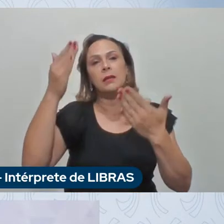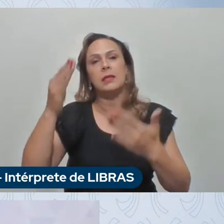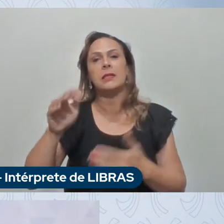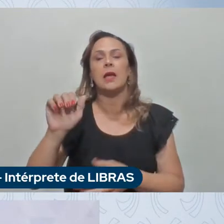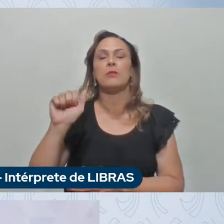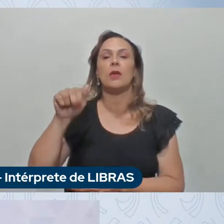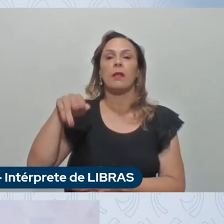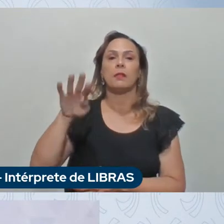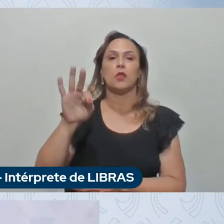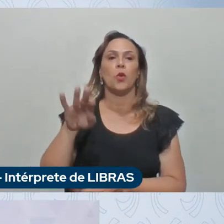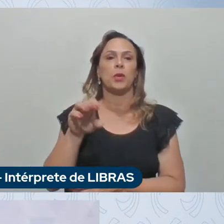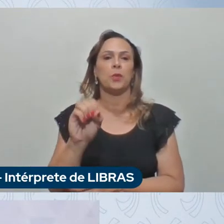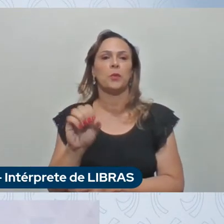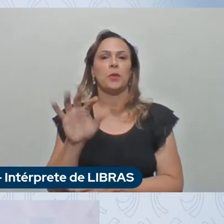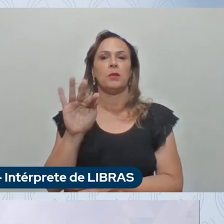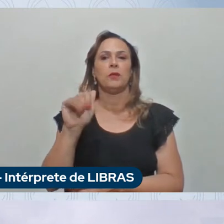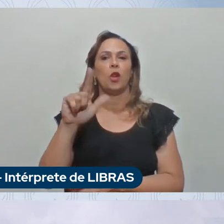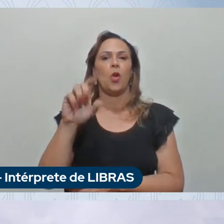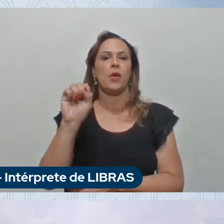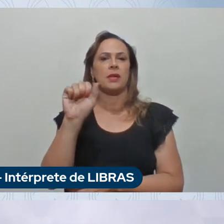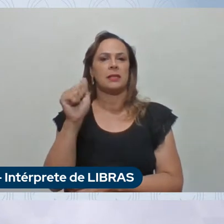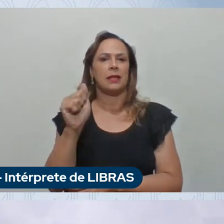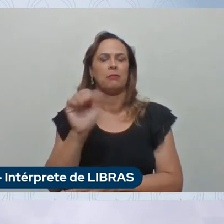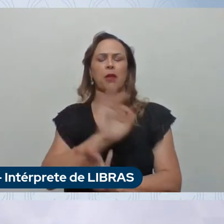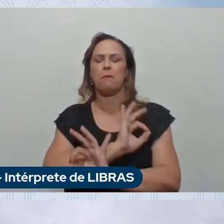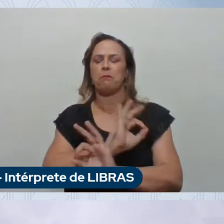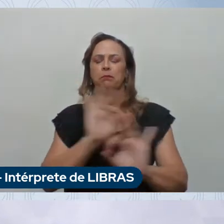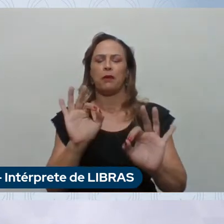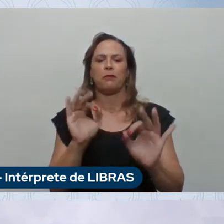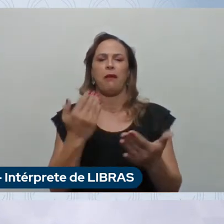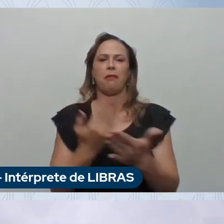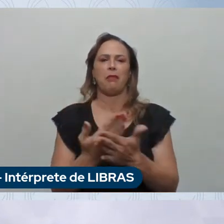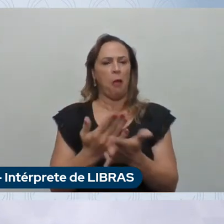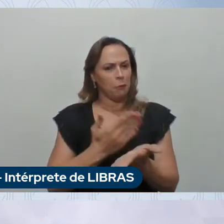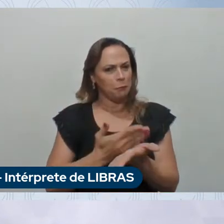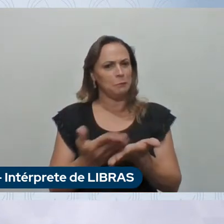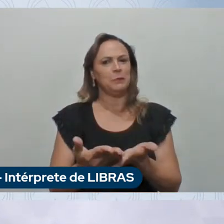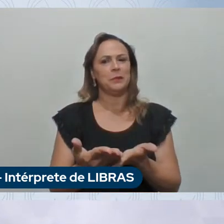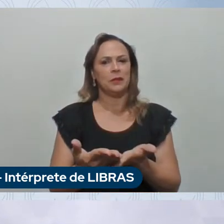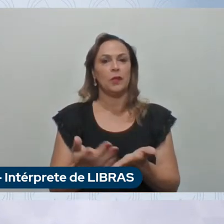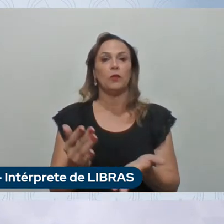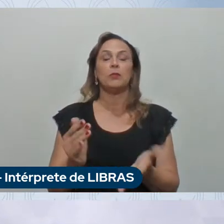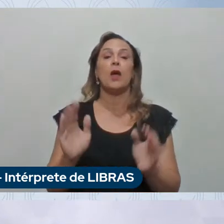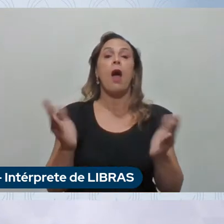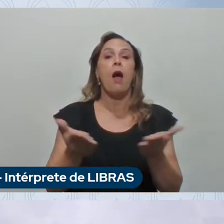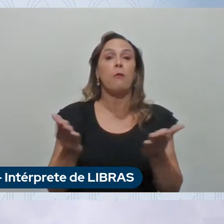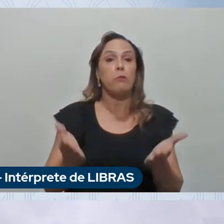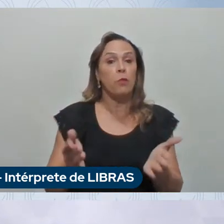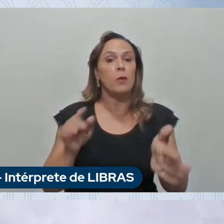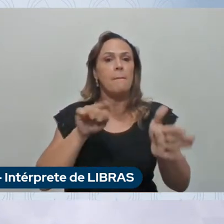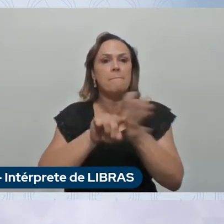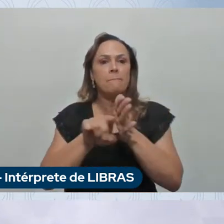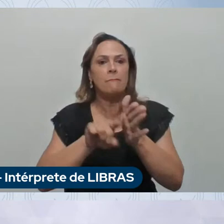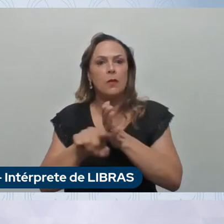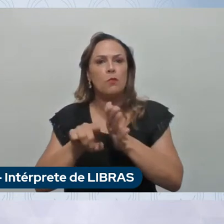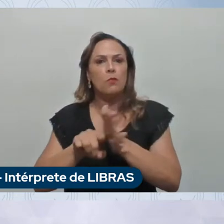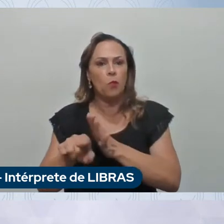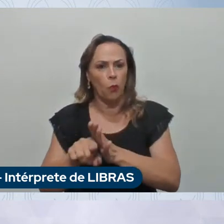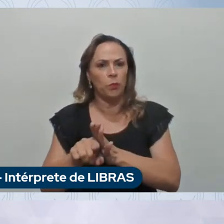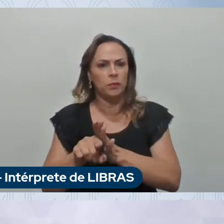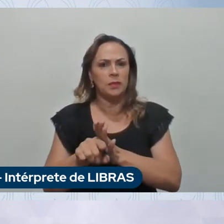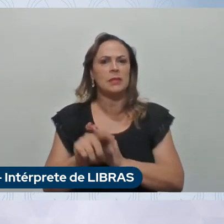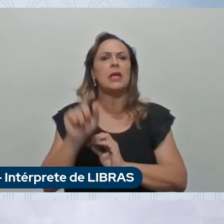Antônio Filosa pela magnífica aula magna iniciaremos o momento de perguntas será conduzido pela professora Carolina Nunan